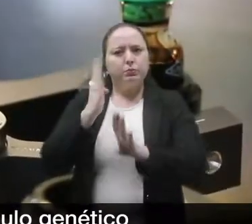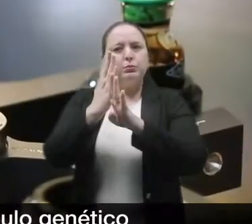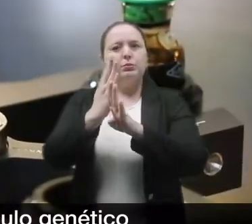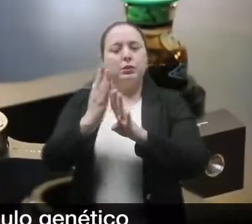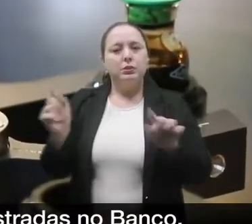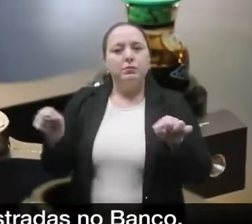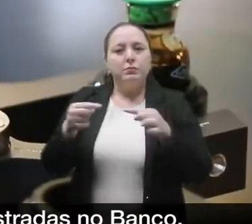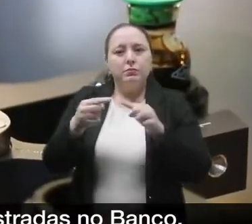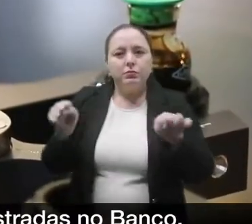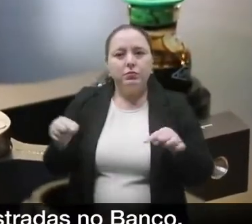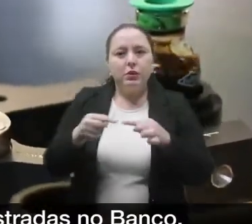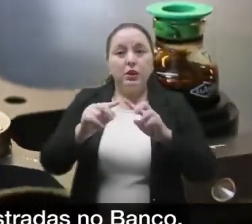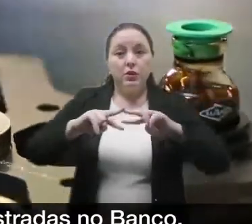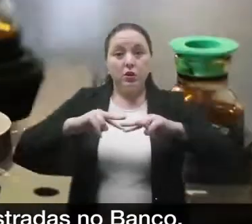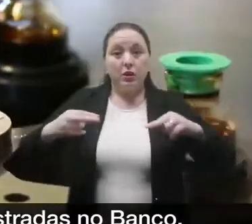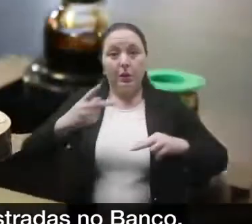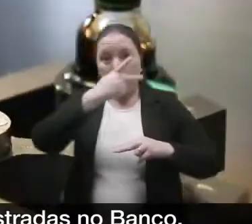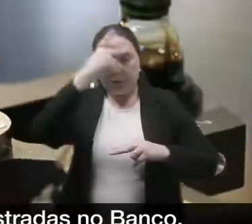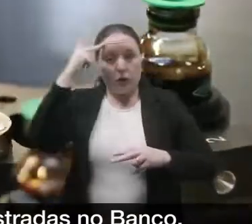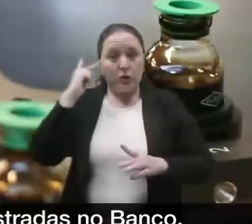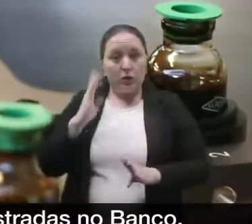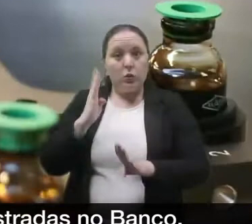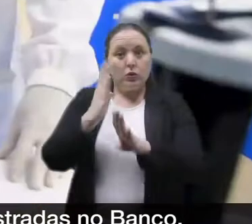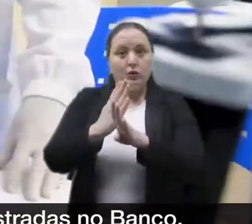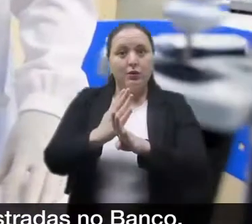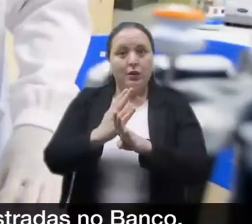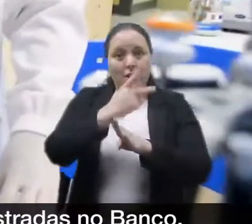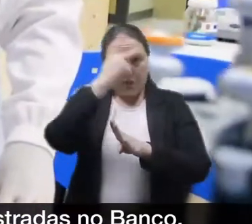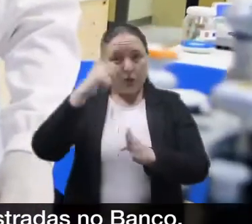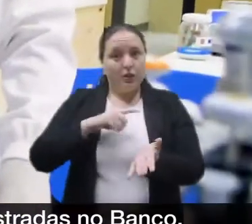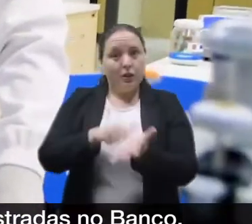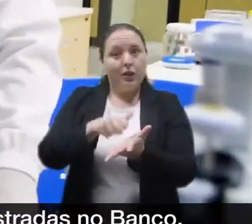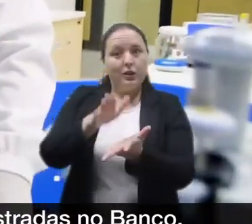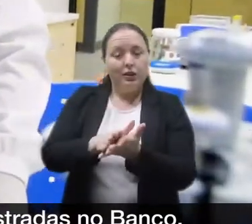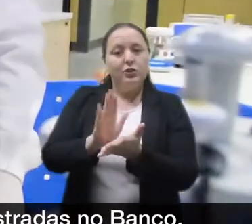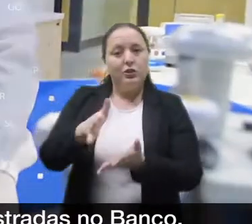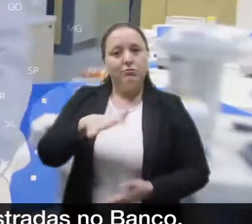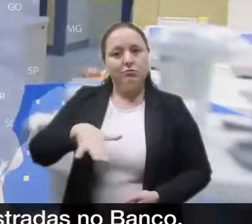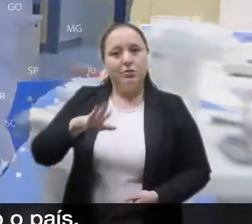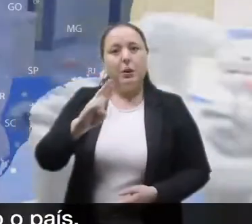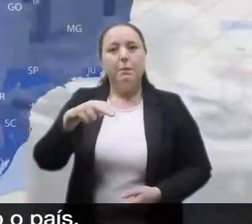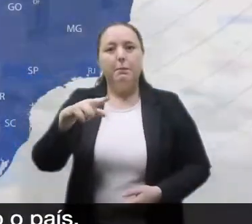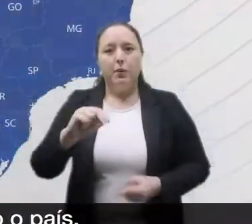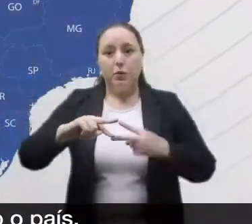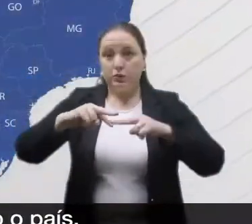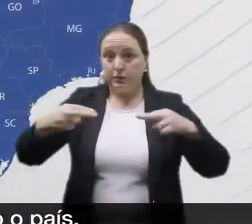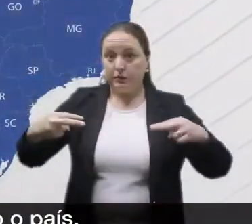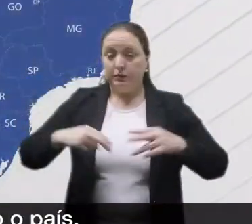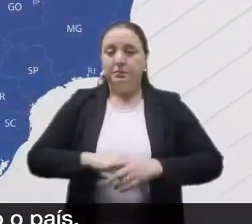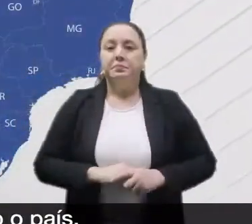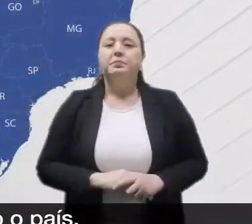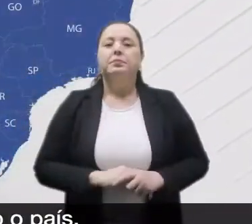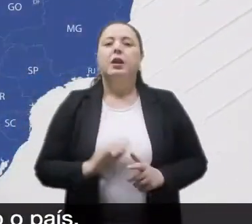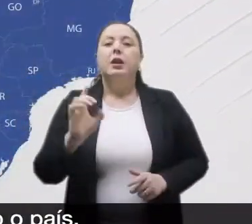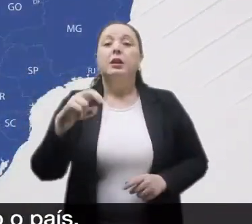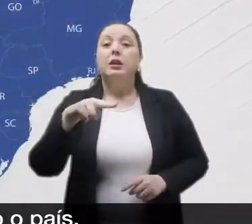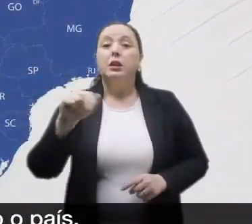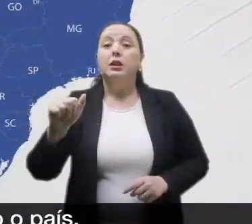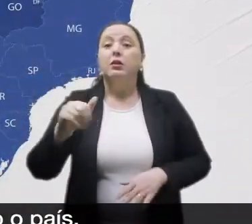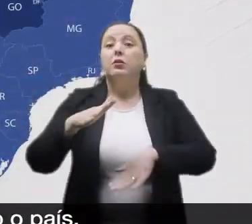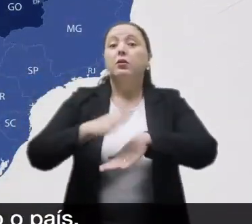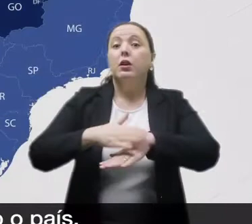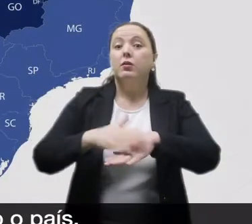de vínculo genético das pessoas encontradas com as pessoas cadastradas no banco. A coleta de DNA será